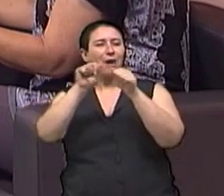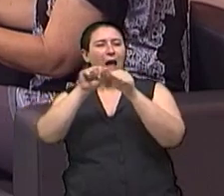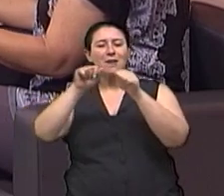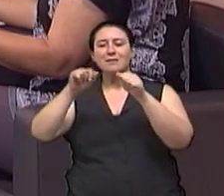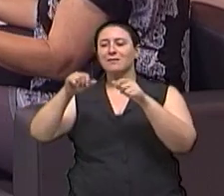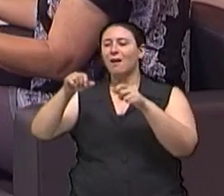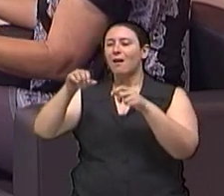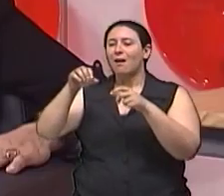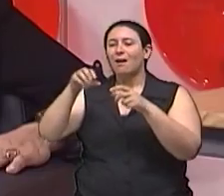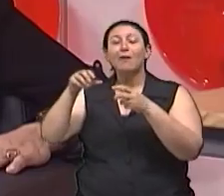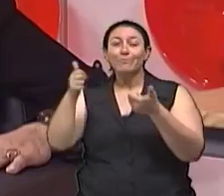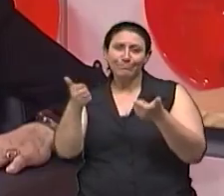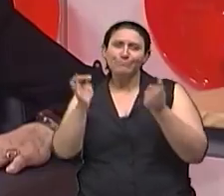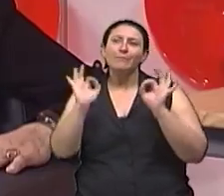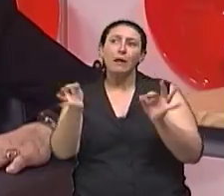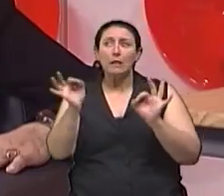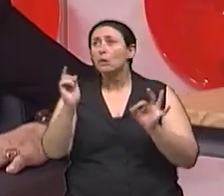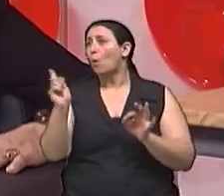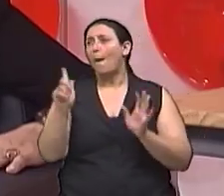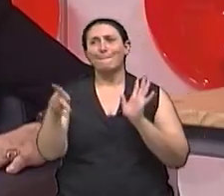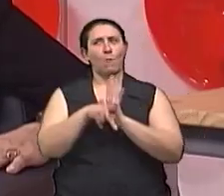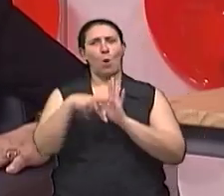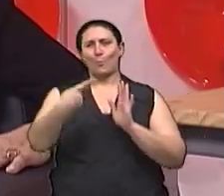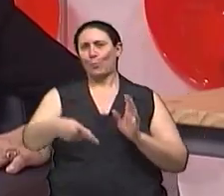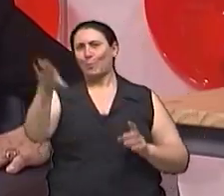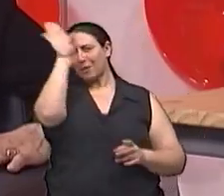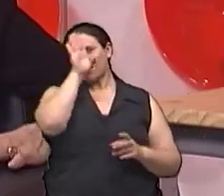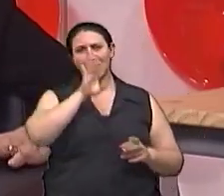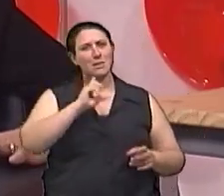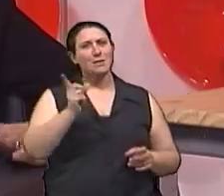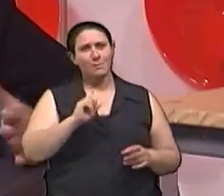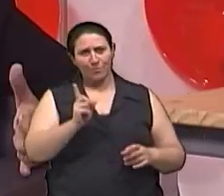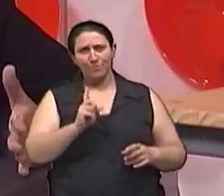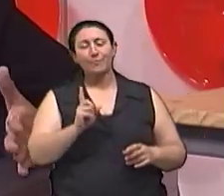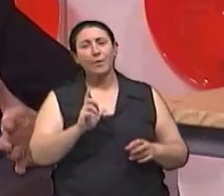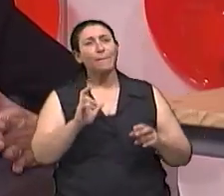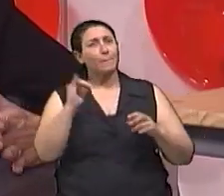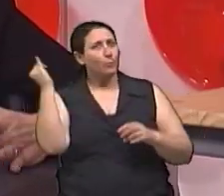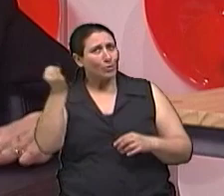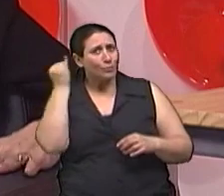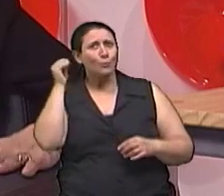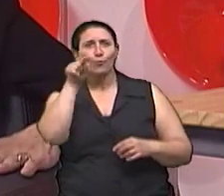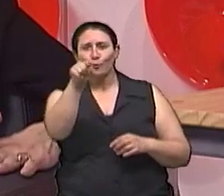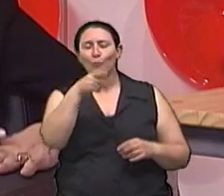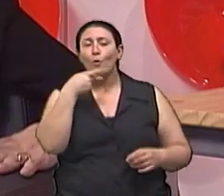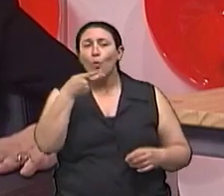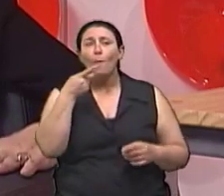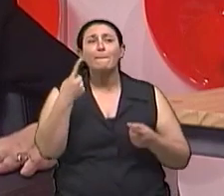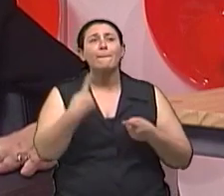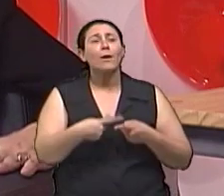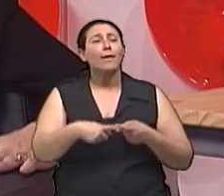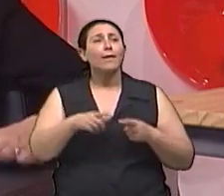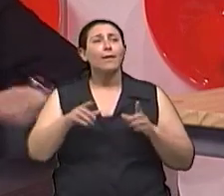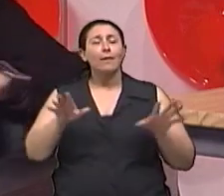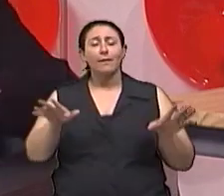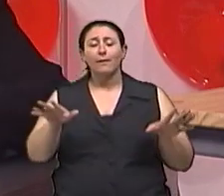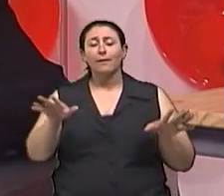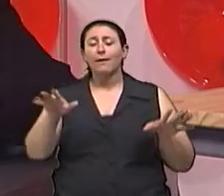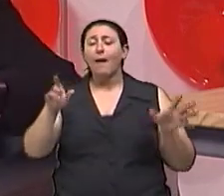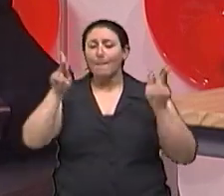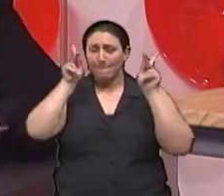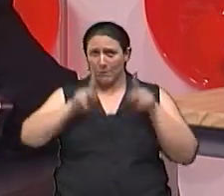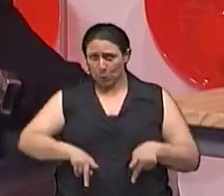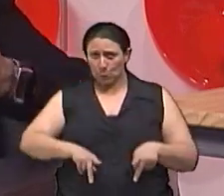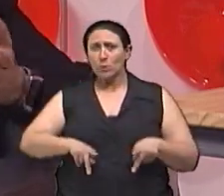algodão, né? Não é o nosso clima Não é o nosso clima Você tocou num ponto importante, Isabel Porque, por exemplo, a